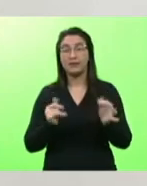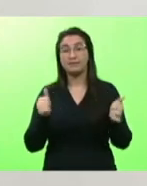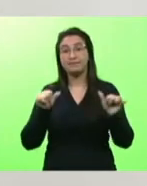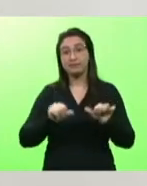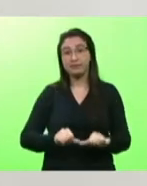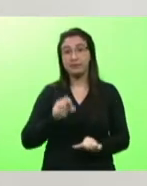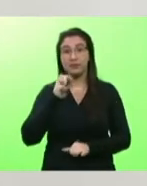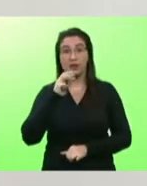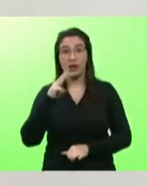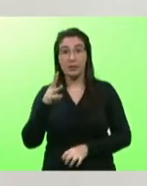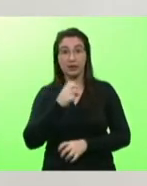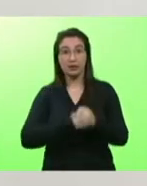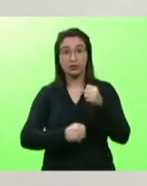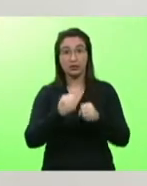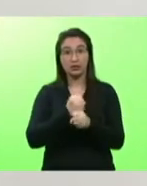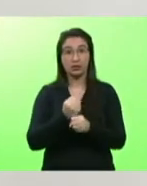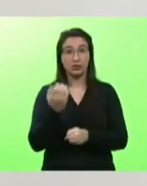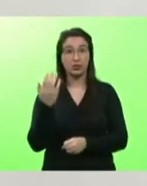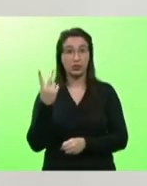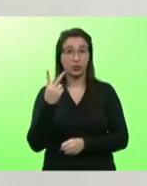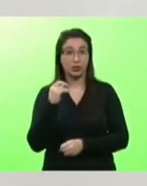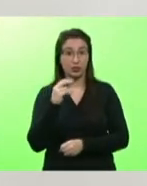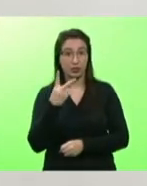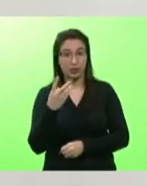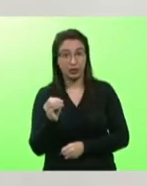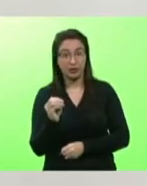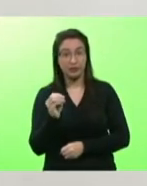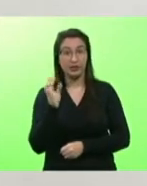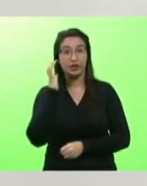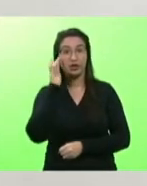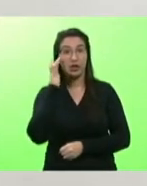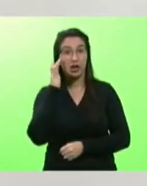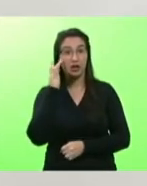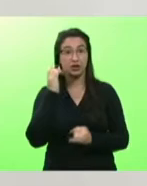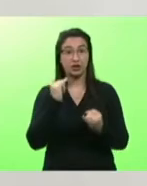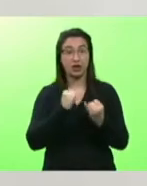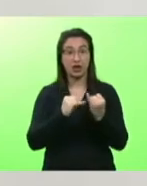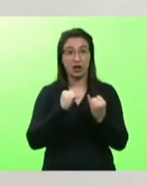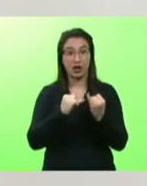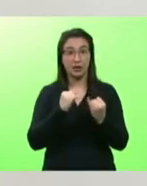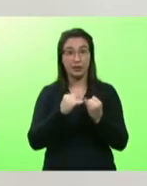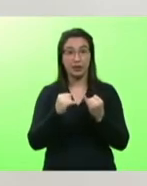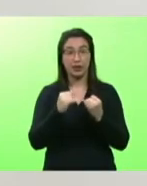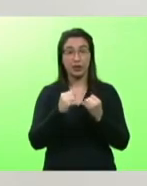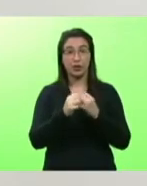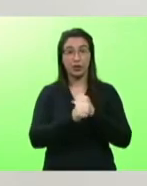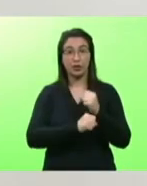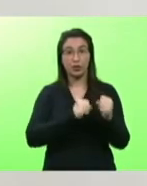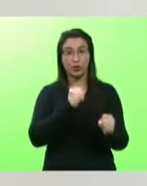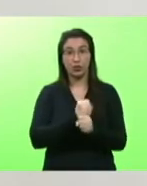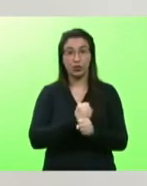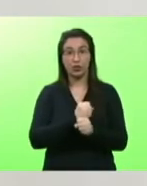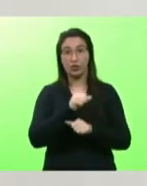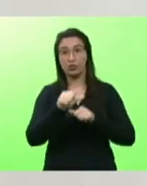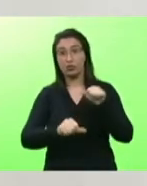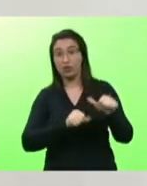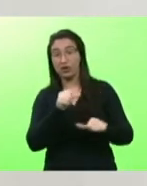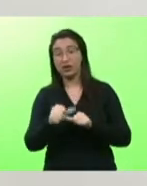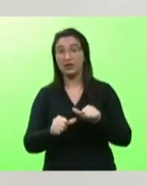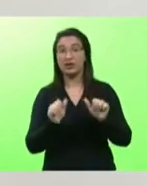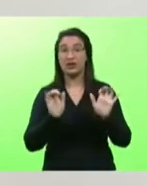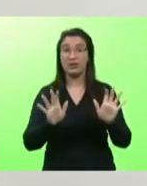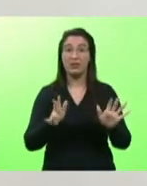nós tínhamos uma visão que no meio do ano tudo mudaria chegou o final do ano achávamos que já estaria mudado e assim por diante e